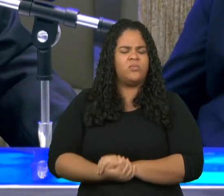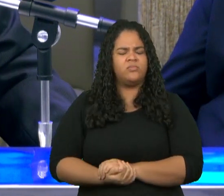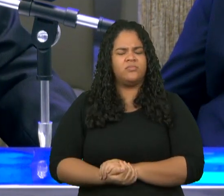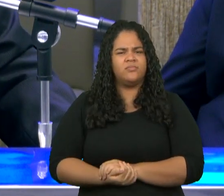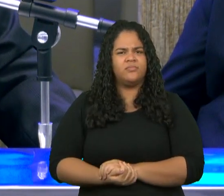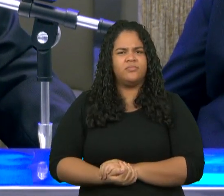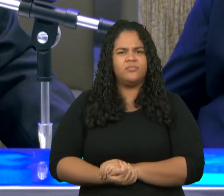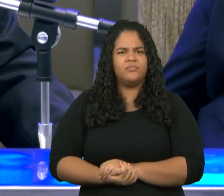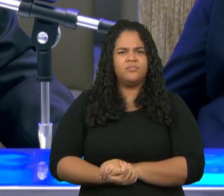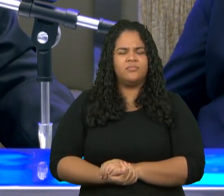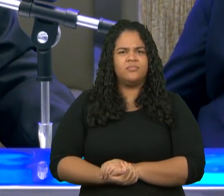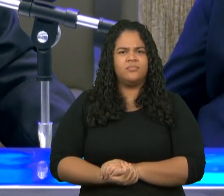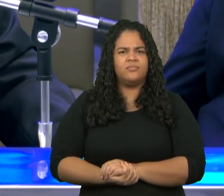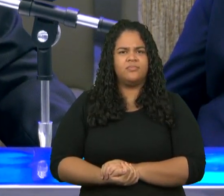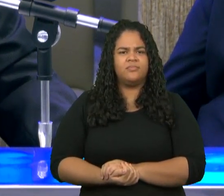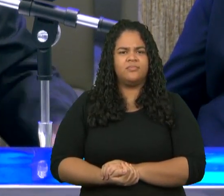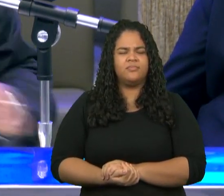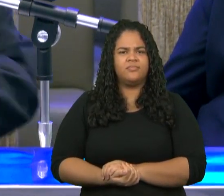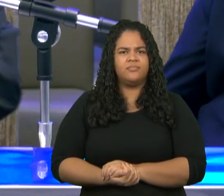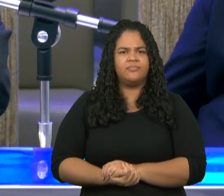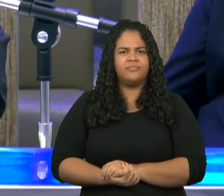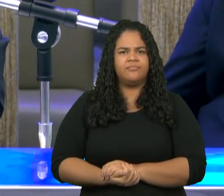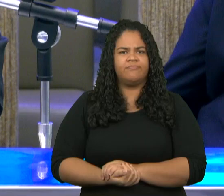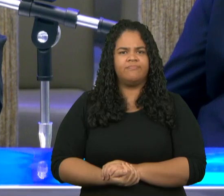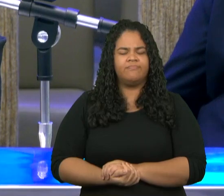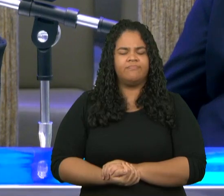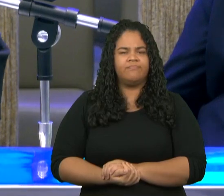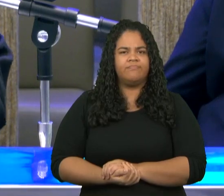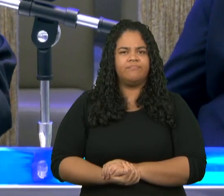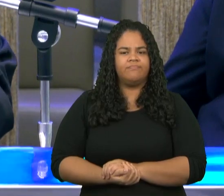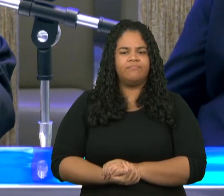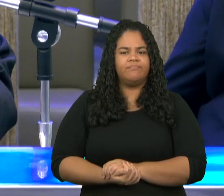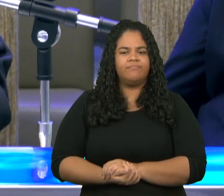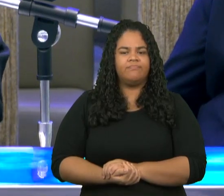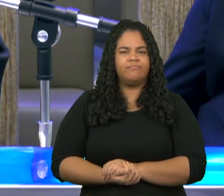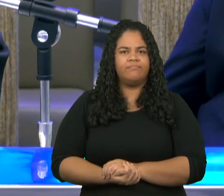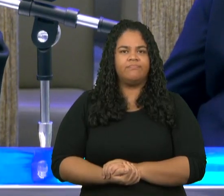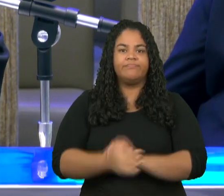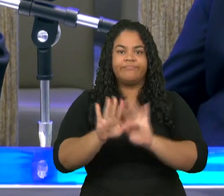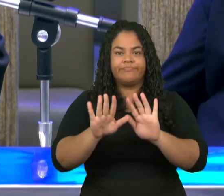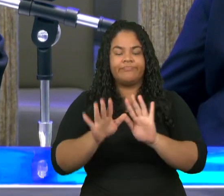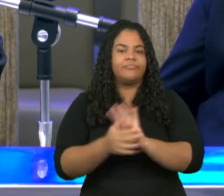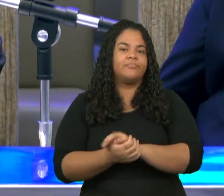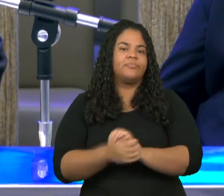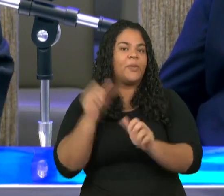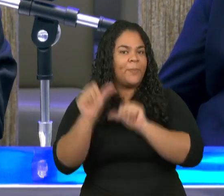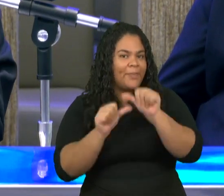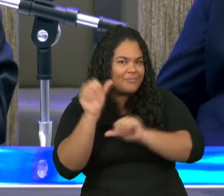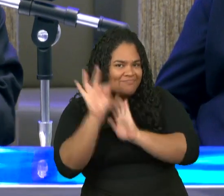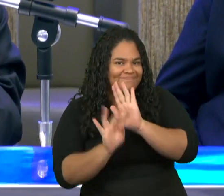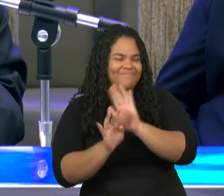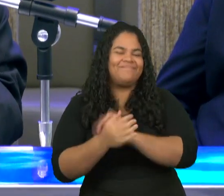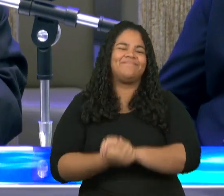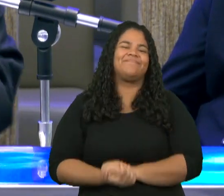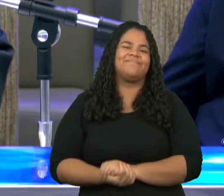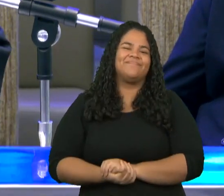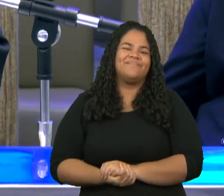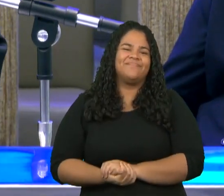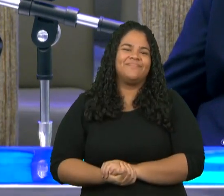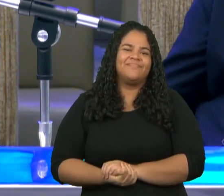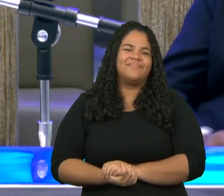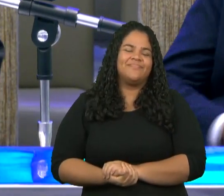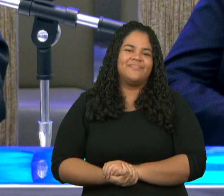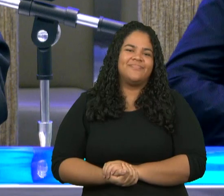que estamos vivendo não Senhor Paulo escrevendo antes de ler os Coríntios veja Efésios me parece que é